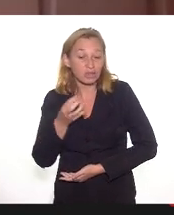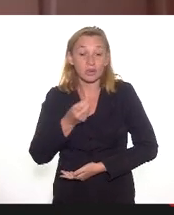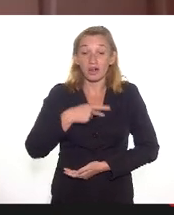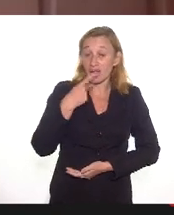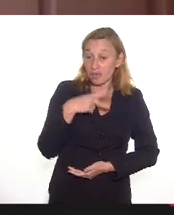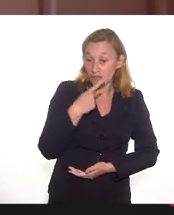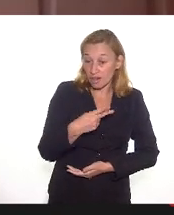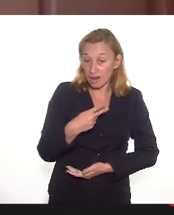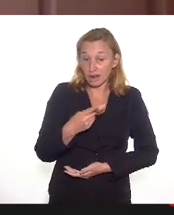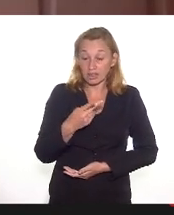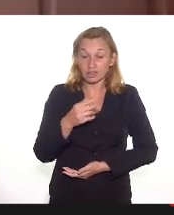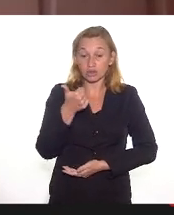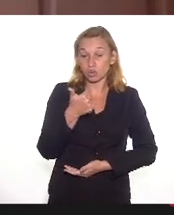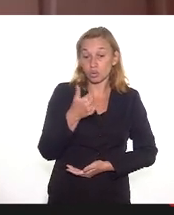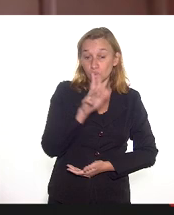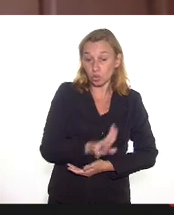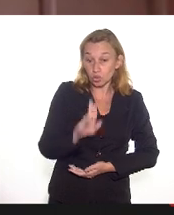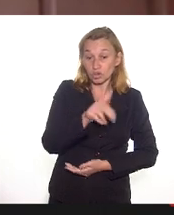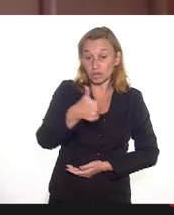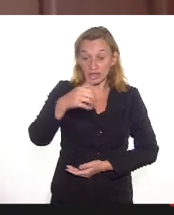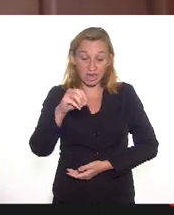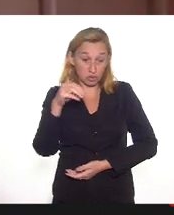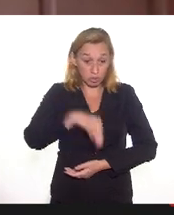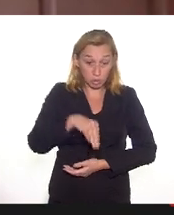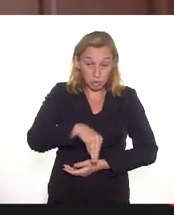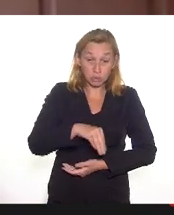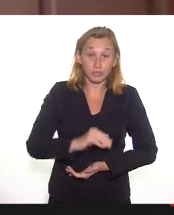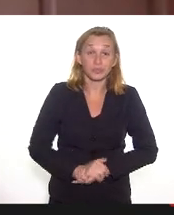dos dez minutos de intervenção,